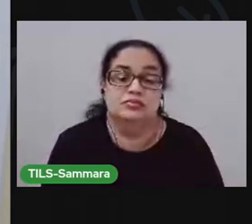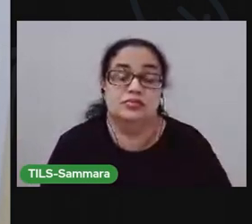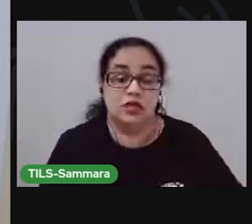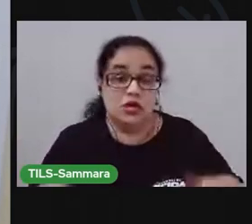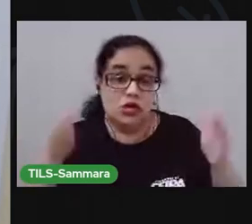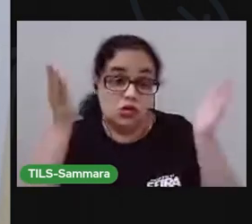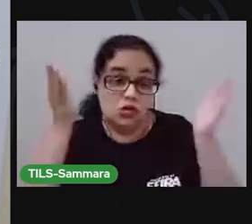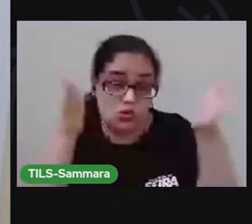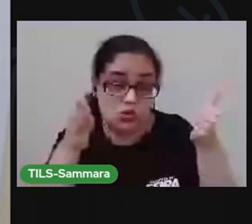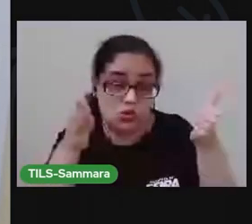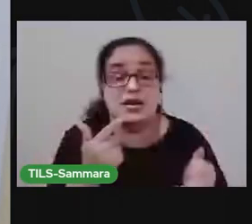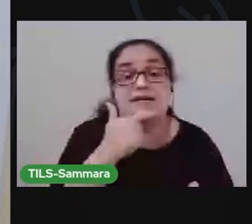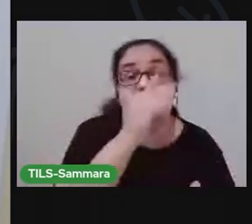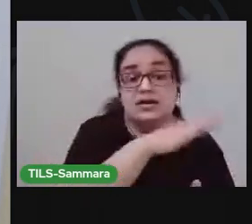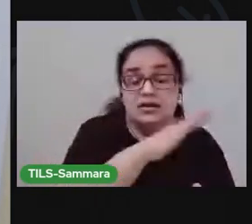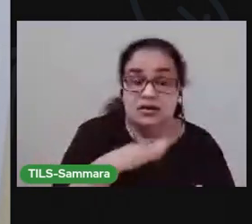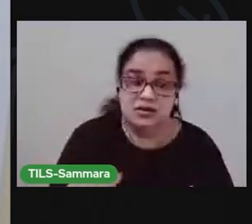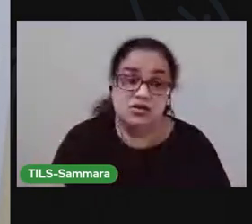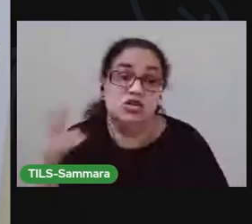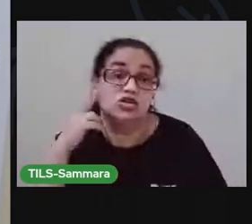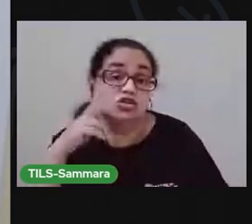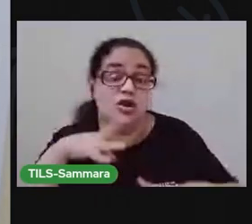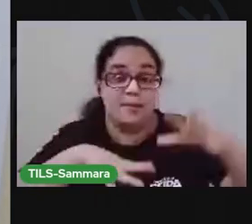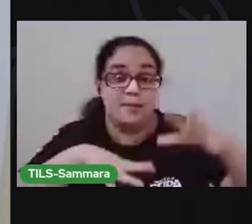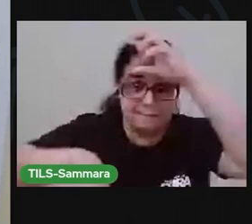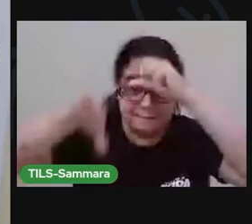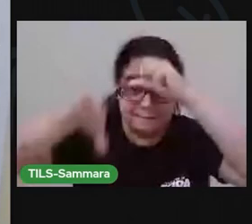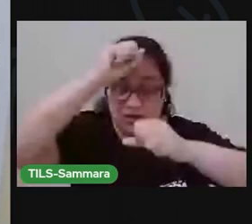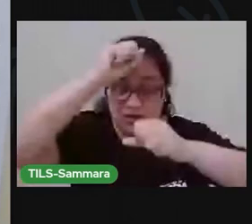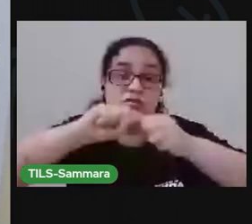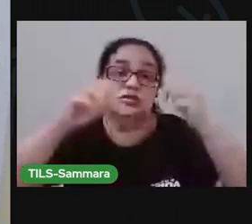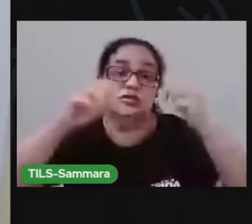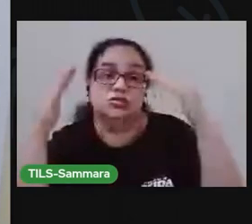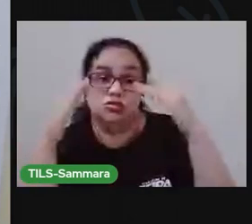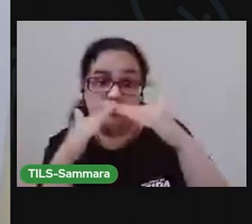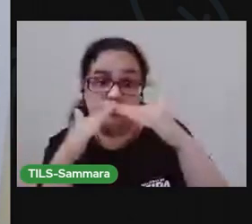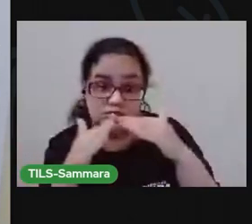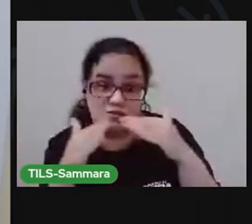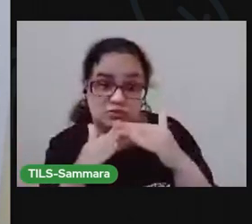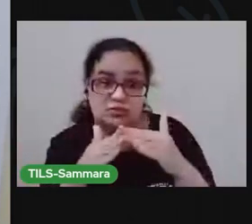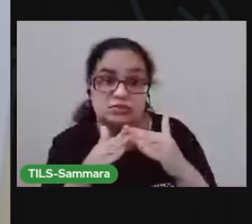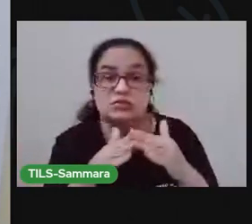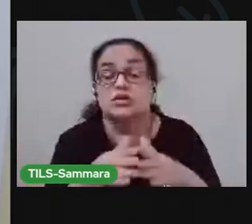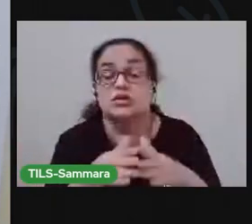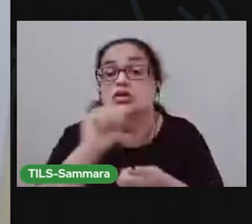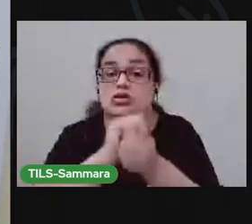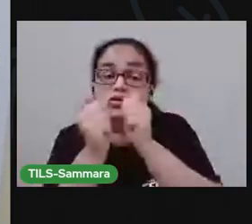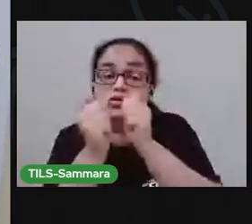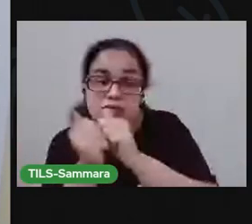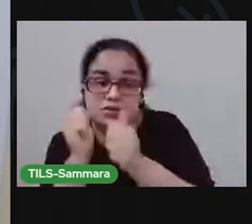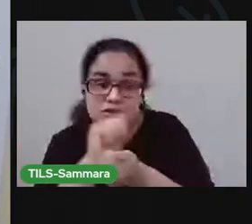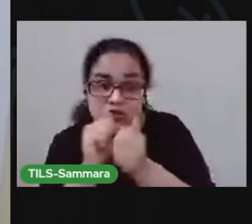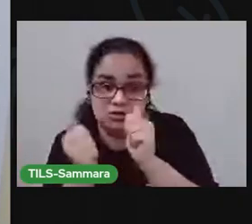Agora, crianças. Que a gente já aprendeu a fazer uma casa. A gente vai ver algumas obras de arte.